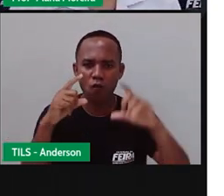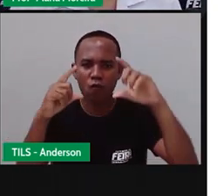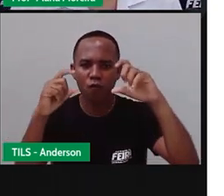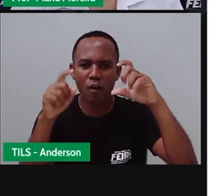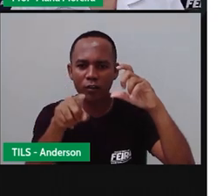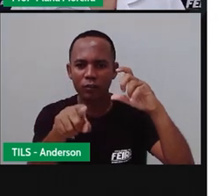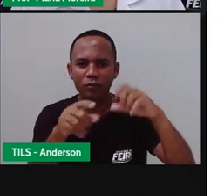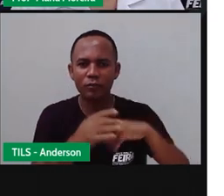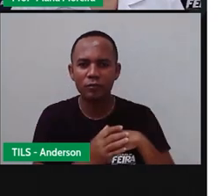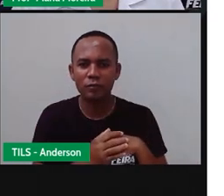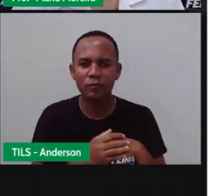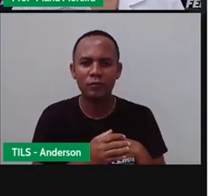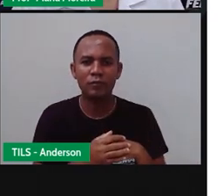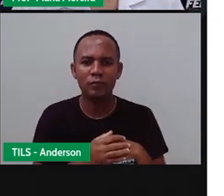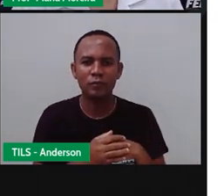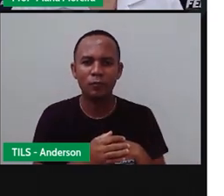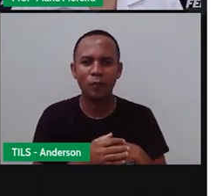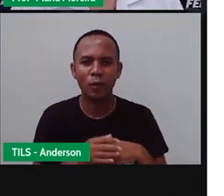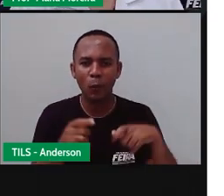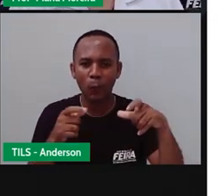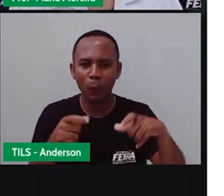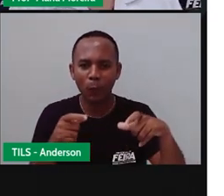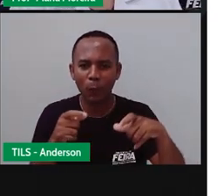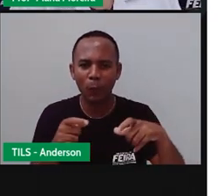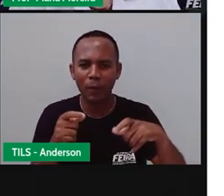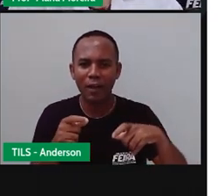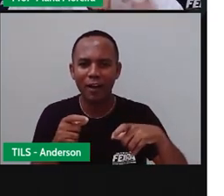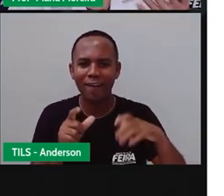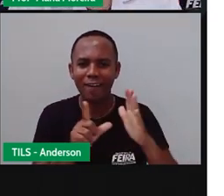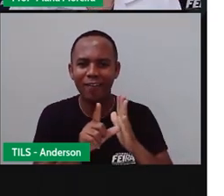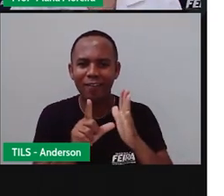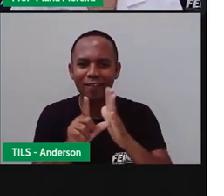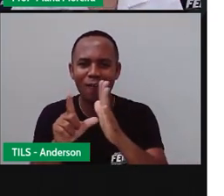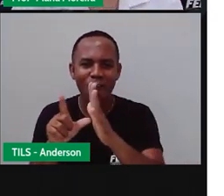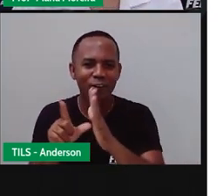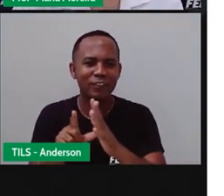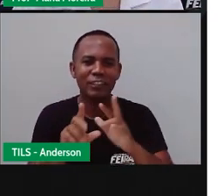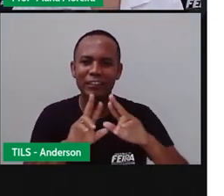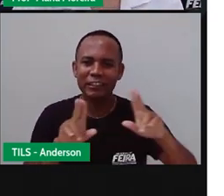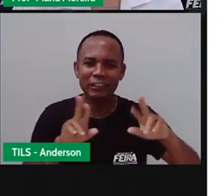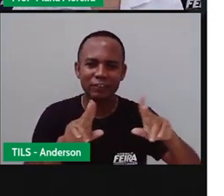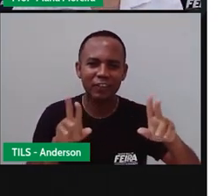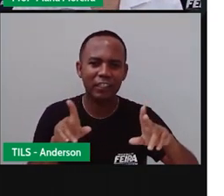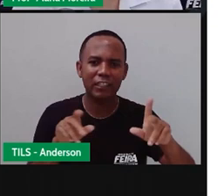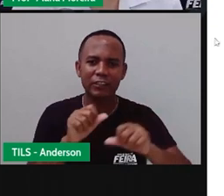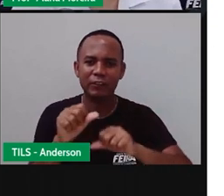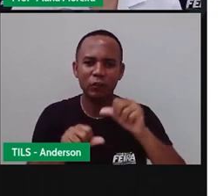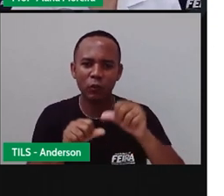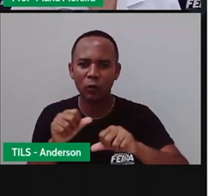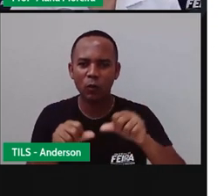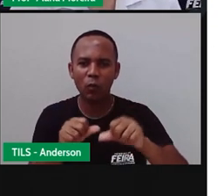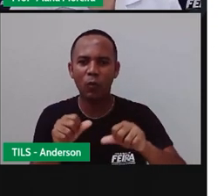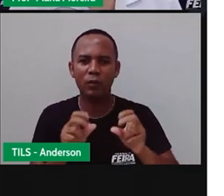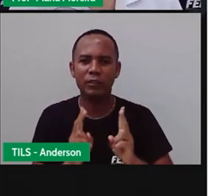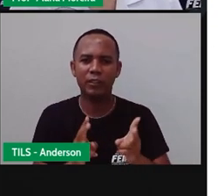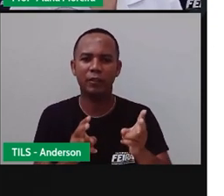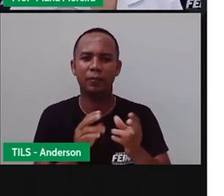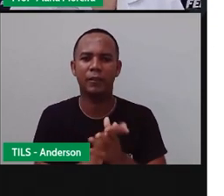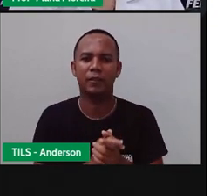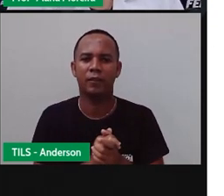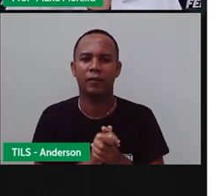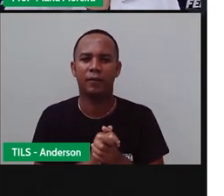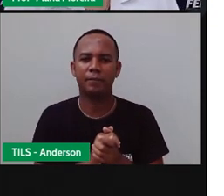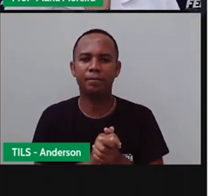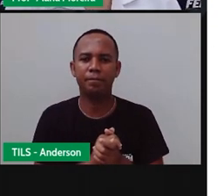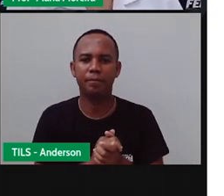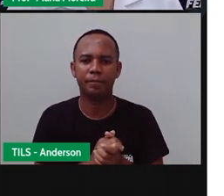de arte popular. Já passou aí por várias reformas, certo? Bom,